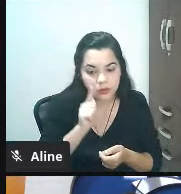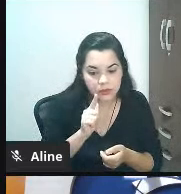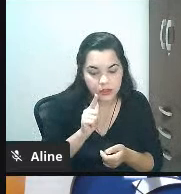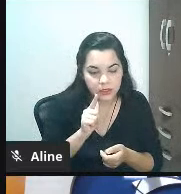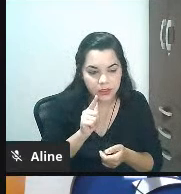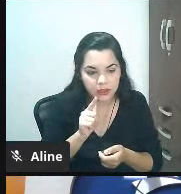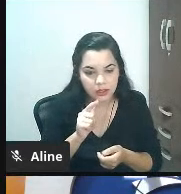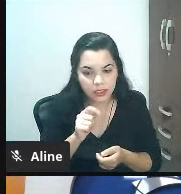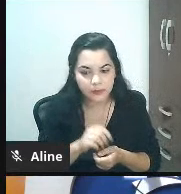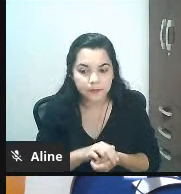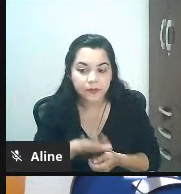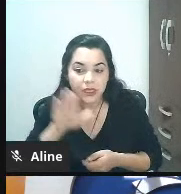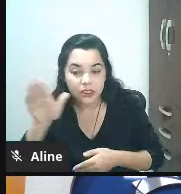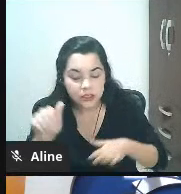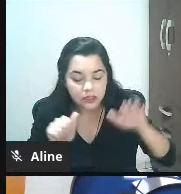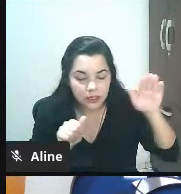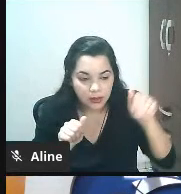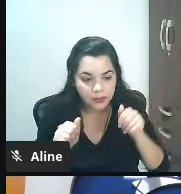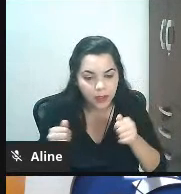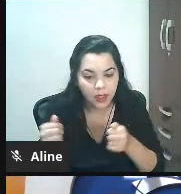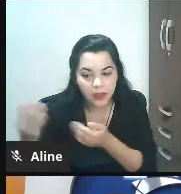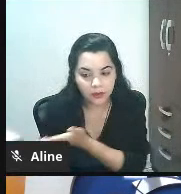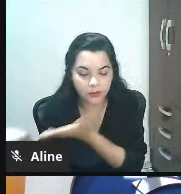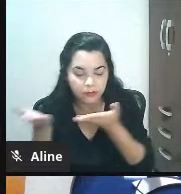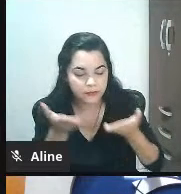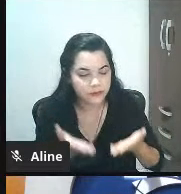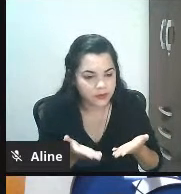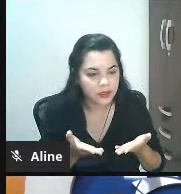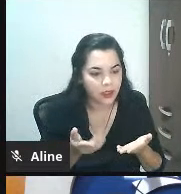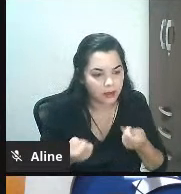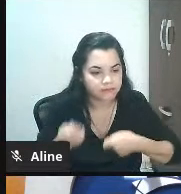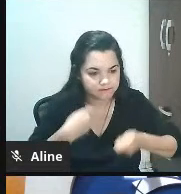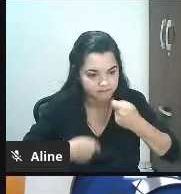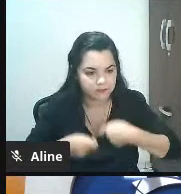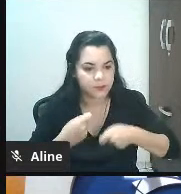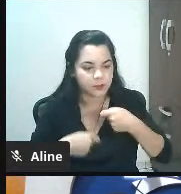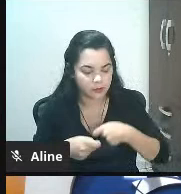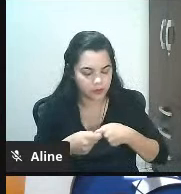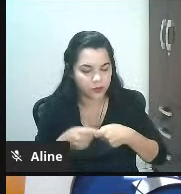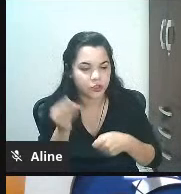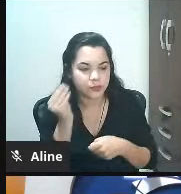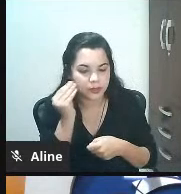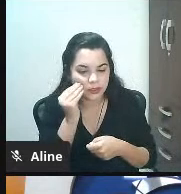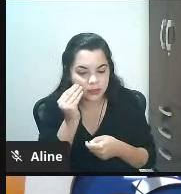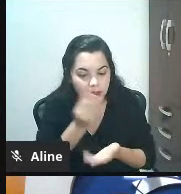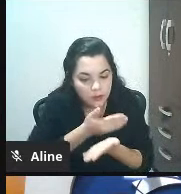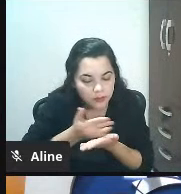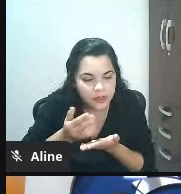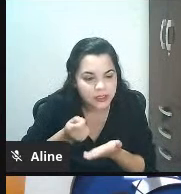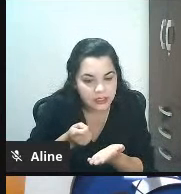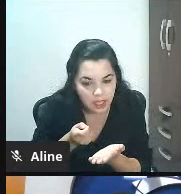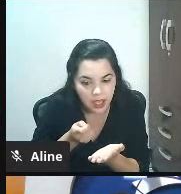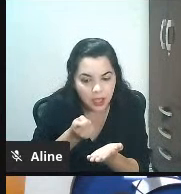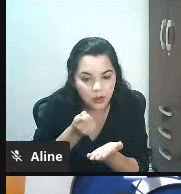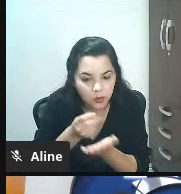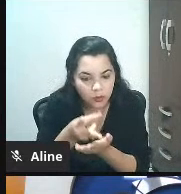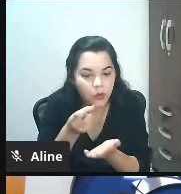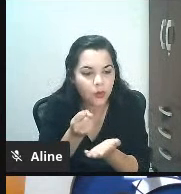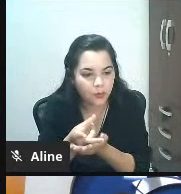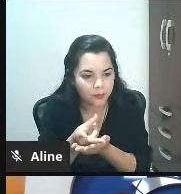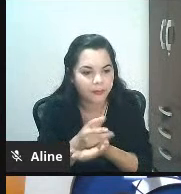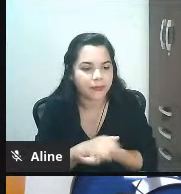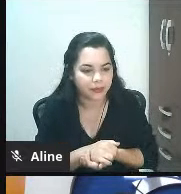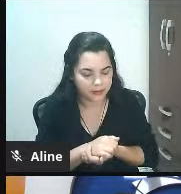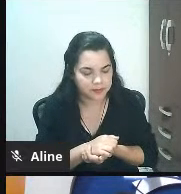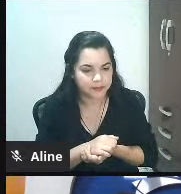na ferida onde é que está olha só 200 clientes inativos se tivessem comprando os mesmos 100 reais que os ativos pagam de ticket médio eu